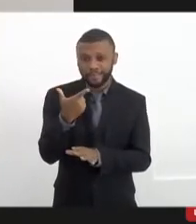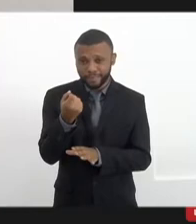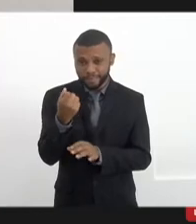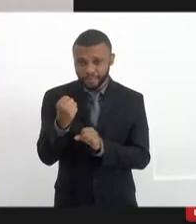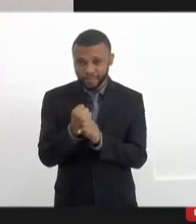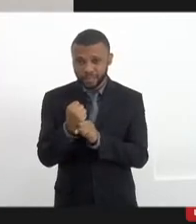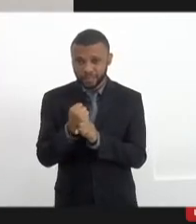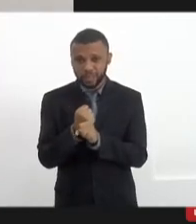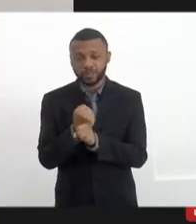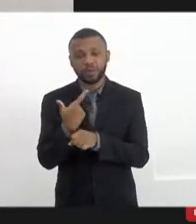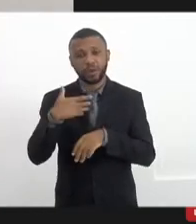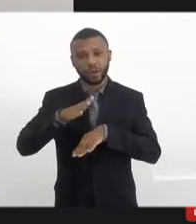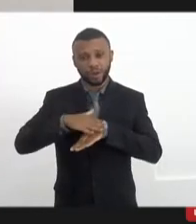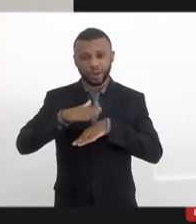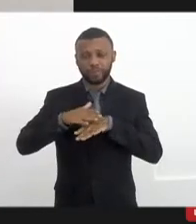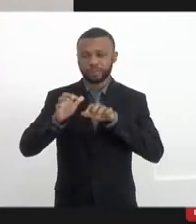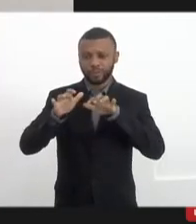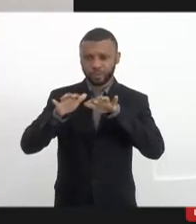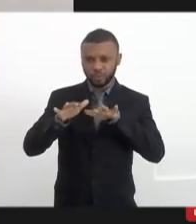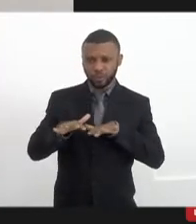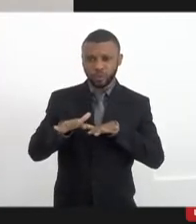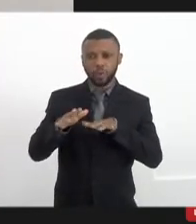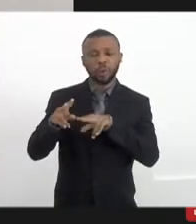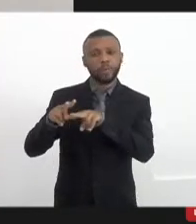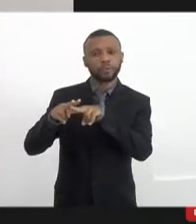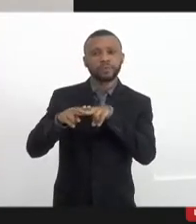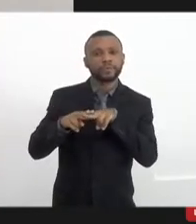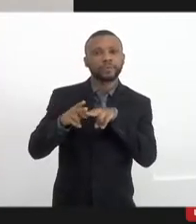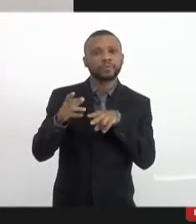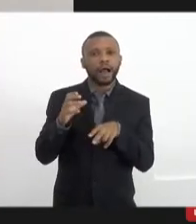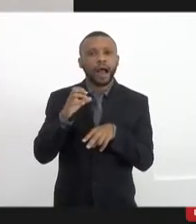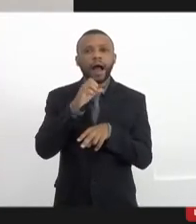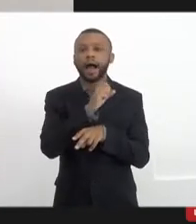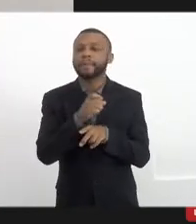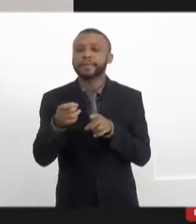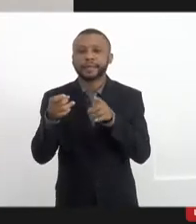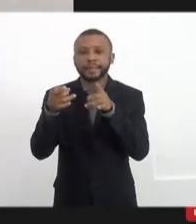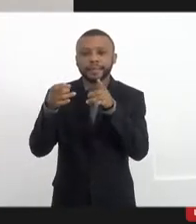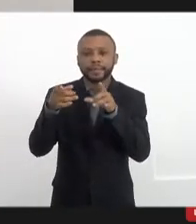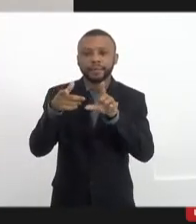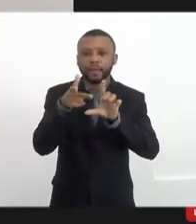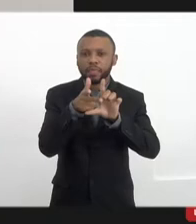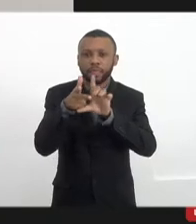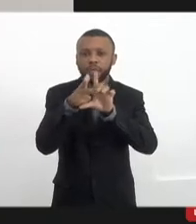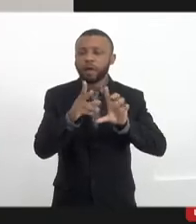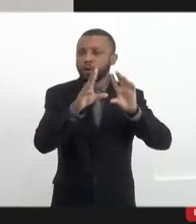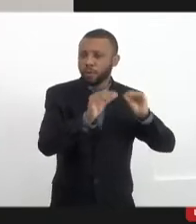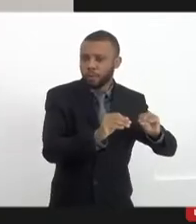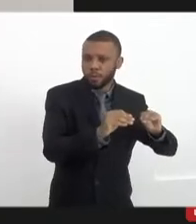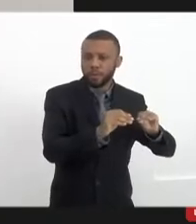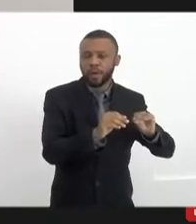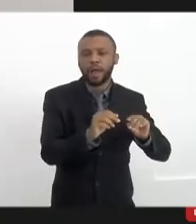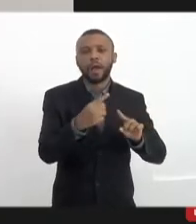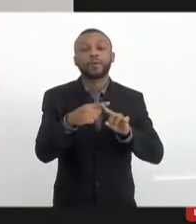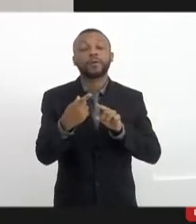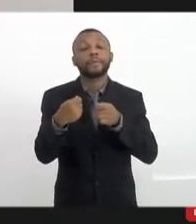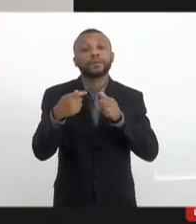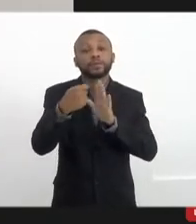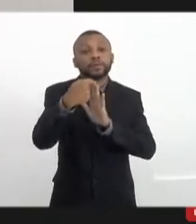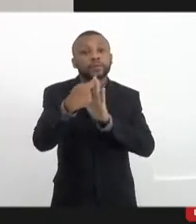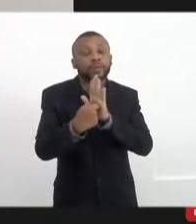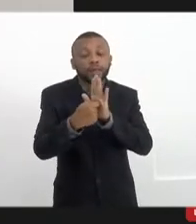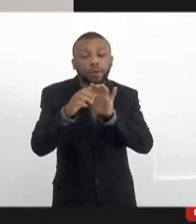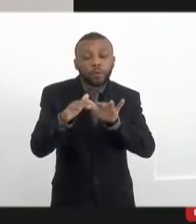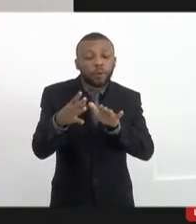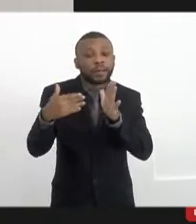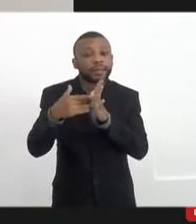eu estou escrevendo, o motivo da minha saída rápida é porque eu tenho que terminar até quarta-feira, é um texto, um livro